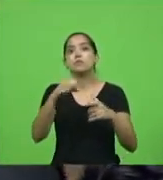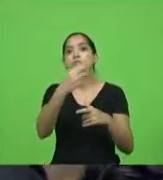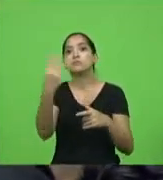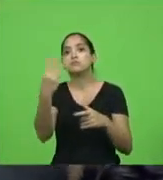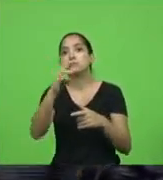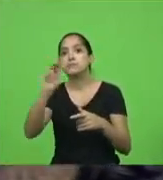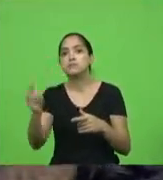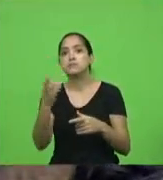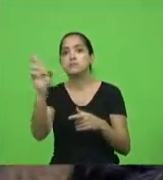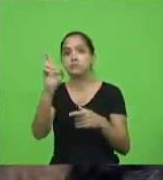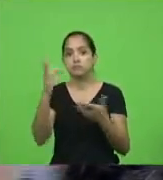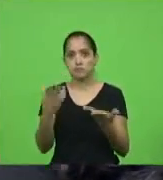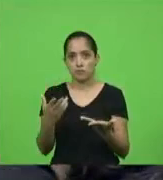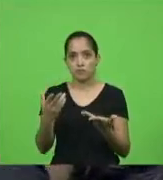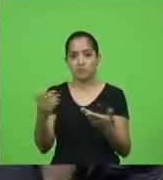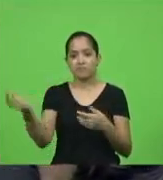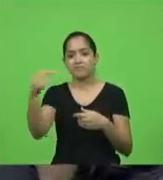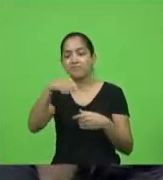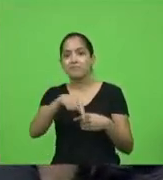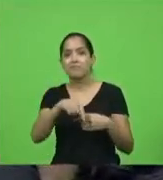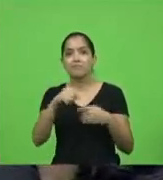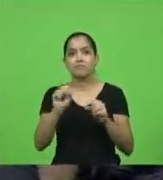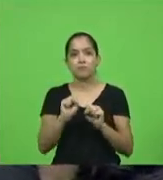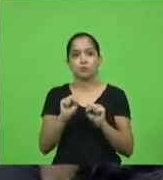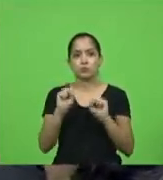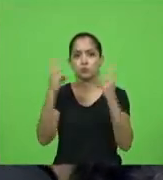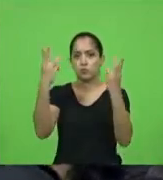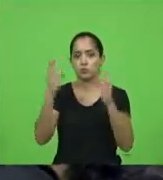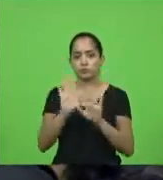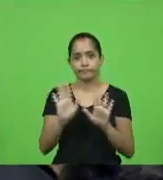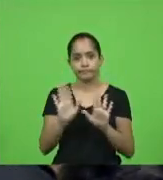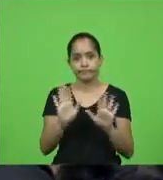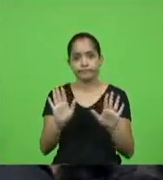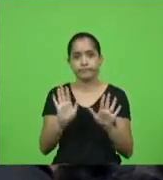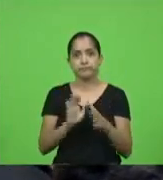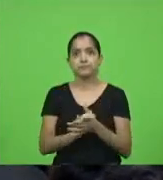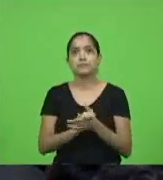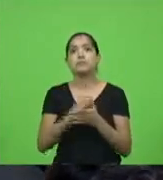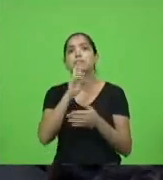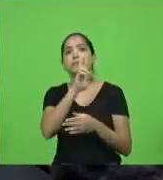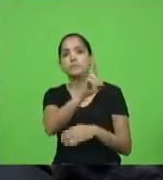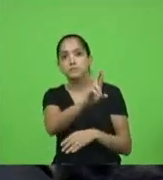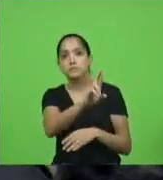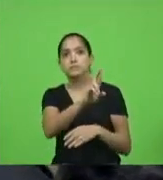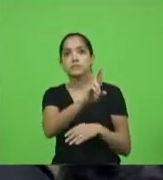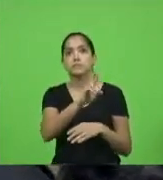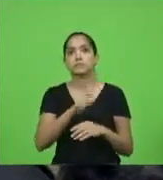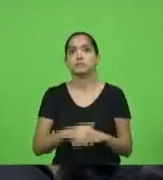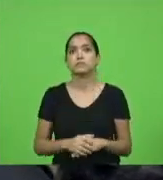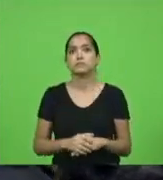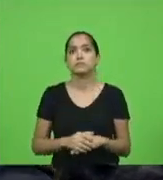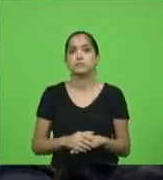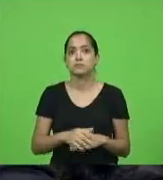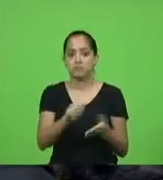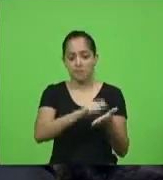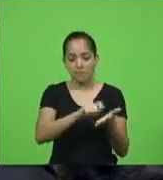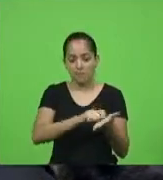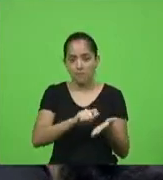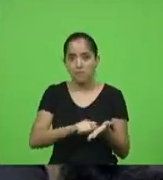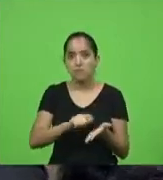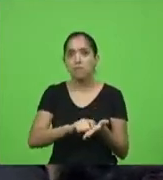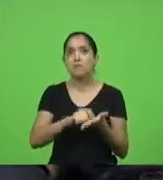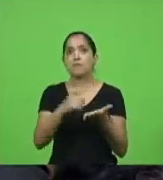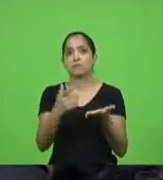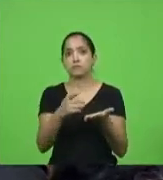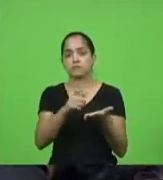E não para mim vim aqui dar showzinho aqui, ó. Não é isso aí. Vai responder para os catarinenses. Está lá o Matheus Hoffman,